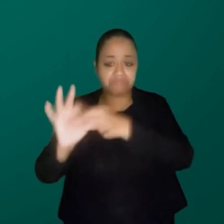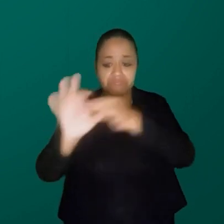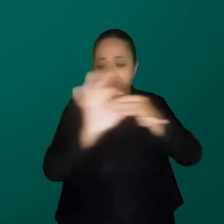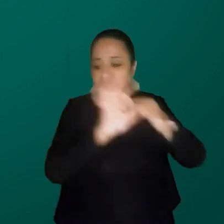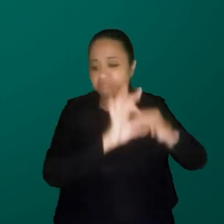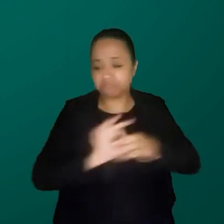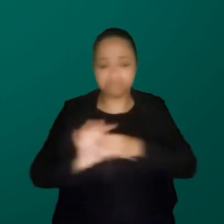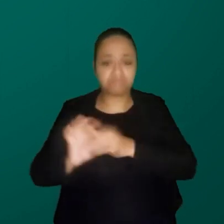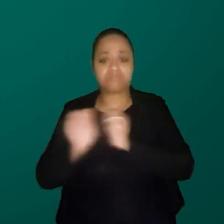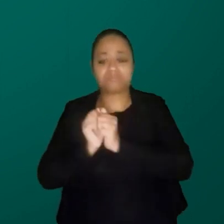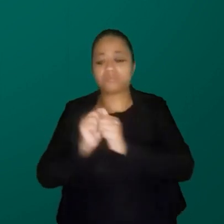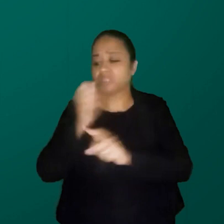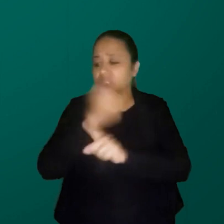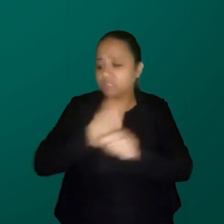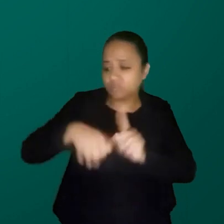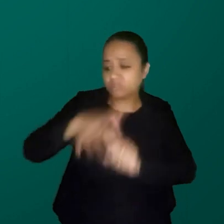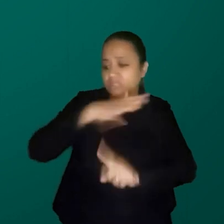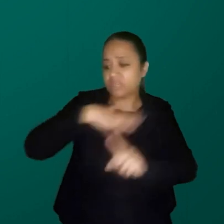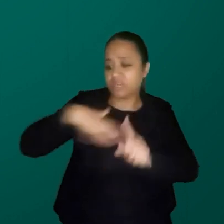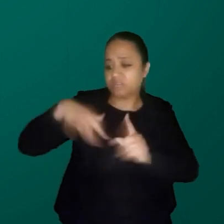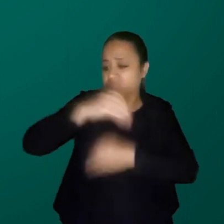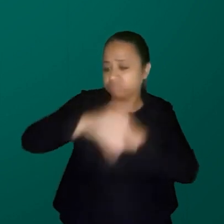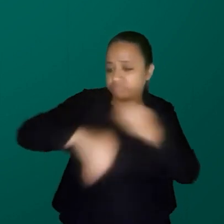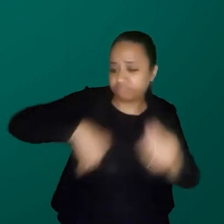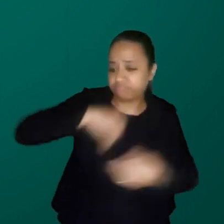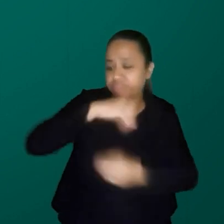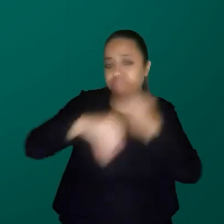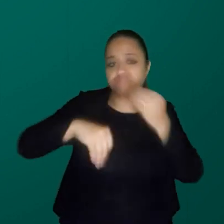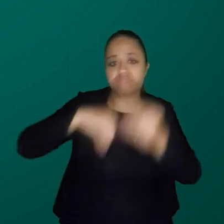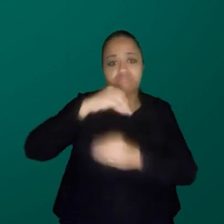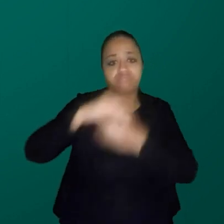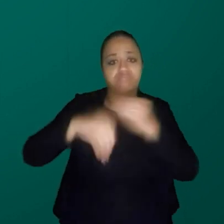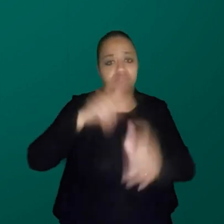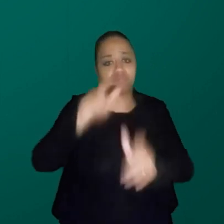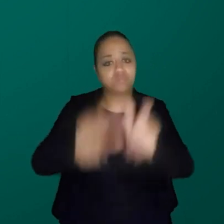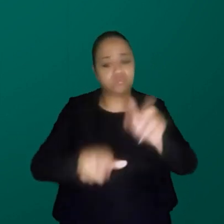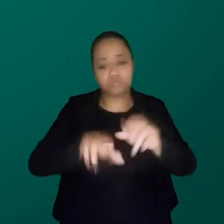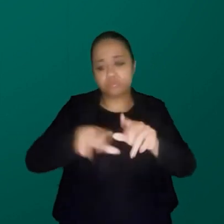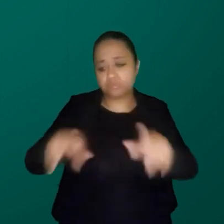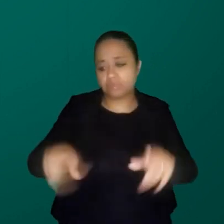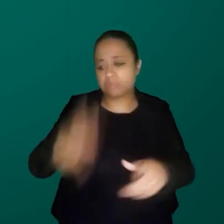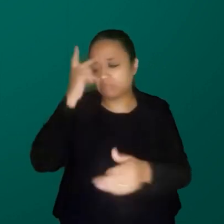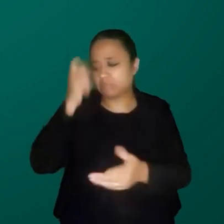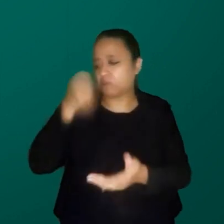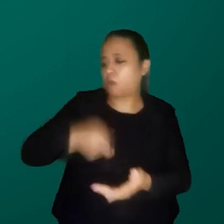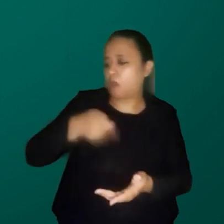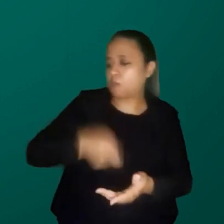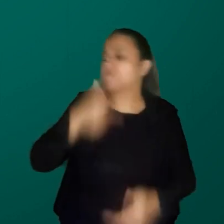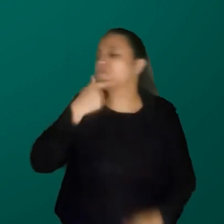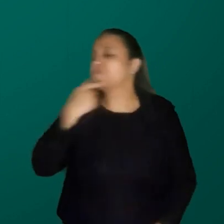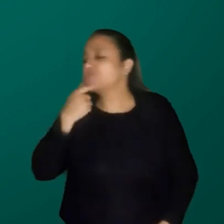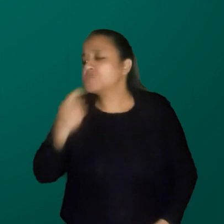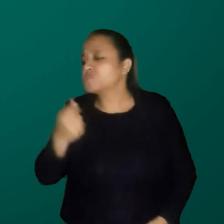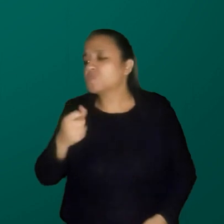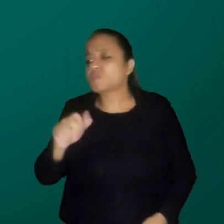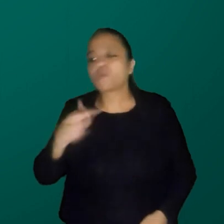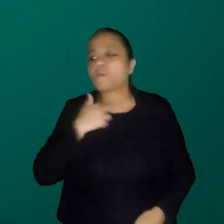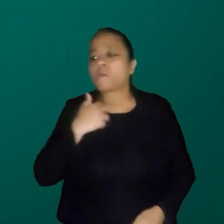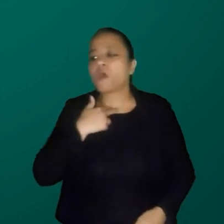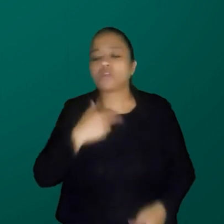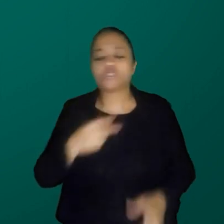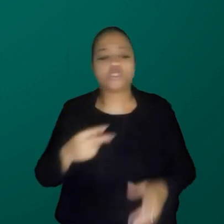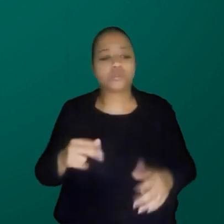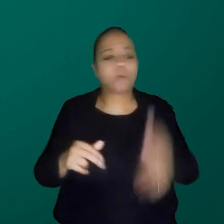tem aí uma sociedade que é sociabilizada numa binariedade, ou você é isso, ou você é aquilo, ou você é menino. Ou você é menino, você não pode ser tudo.